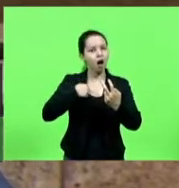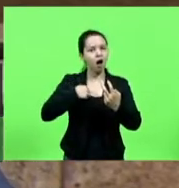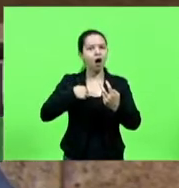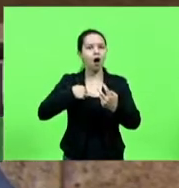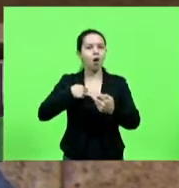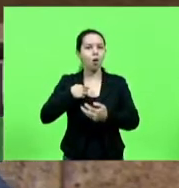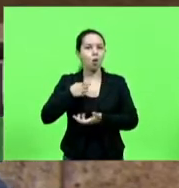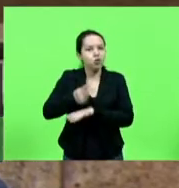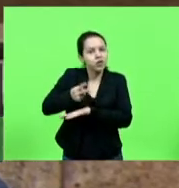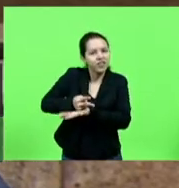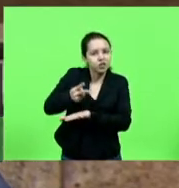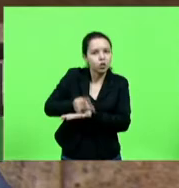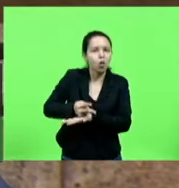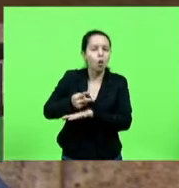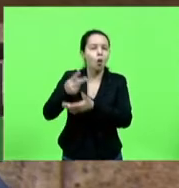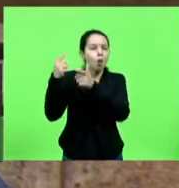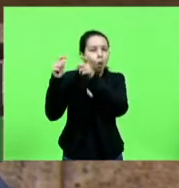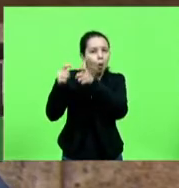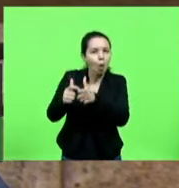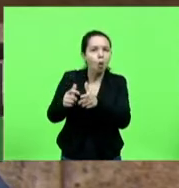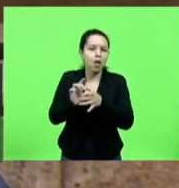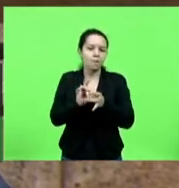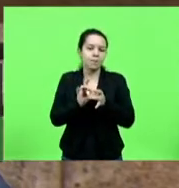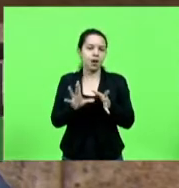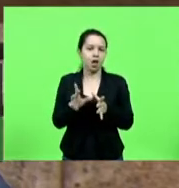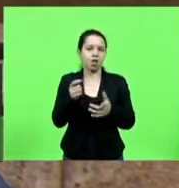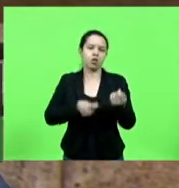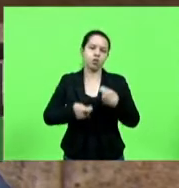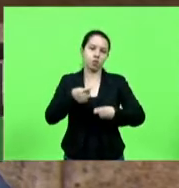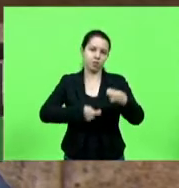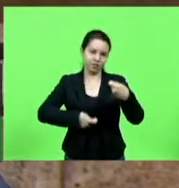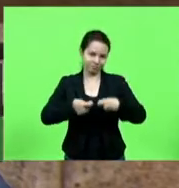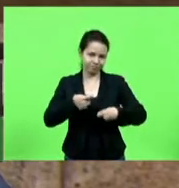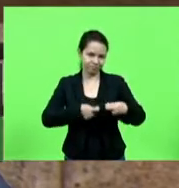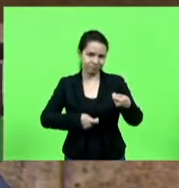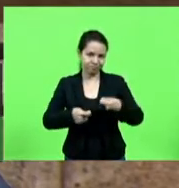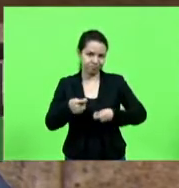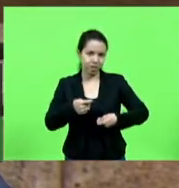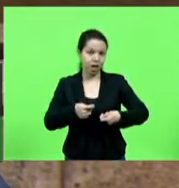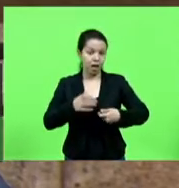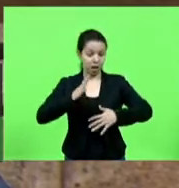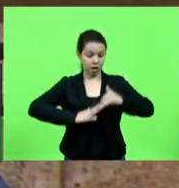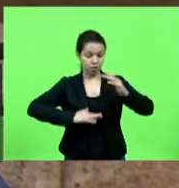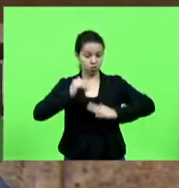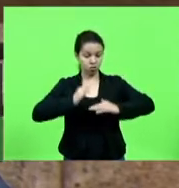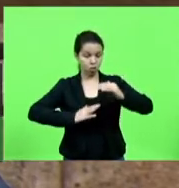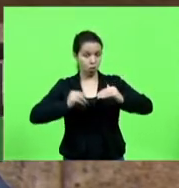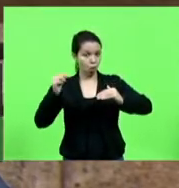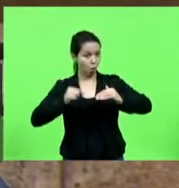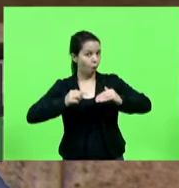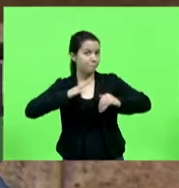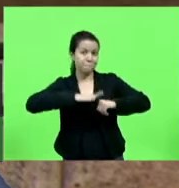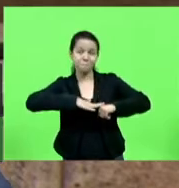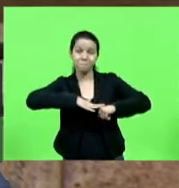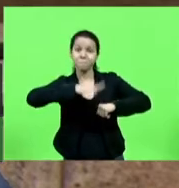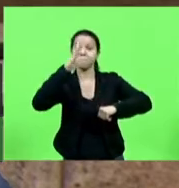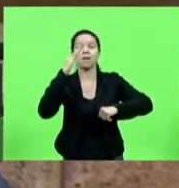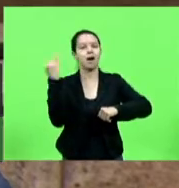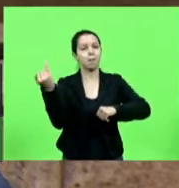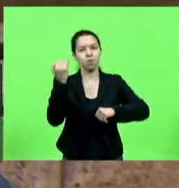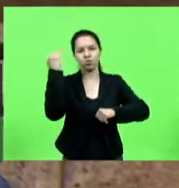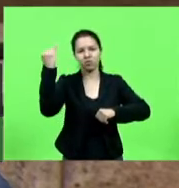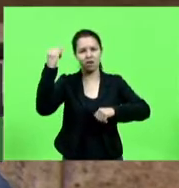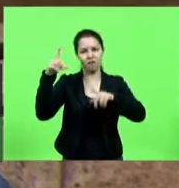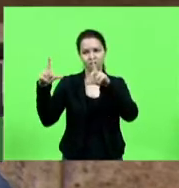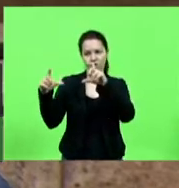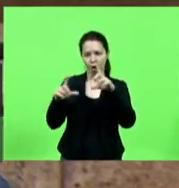conheçam como uma pessoa que é liberal na economia. e as atitudes, elas valem mais do que mil fotos, mil imagens. Então, eu